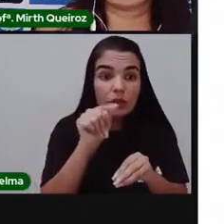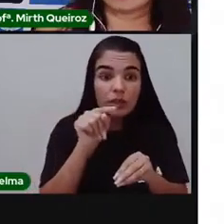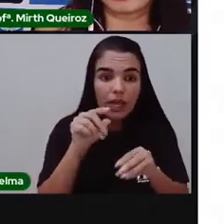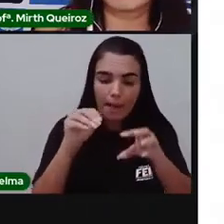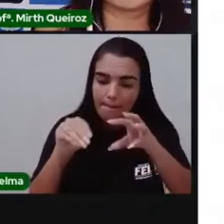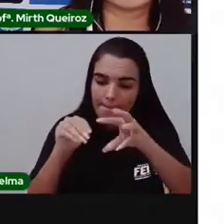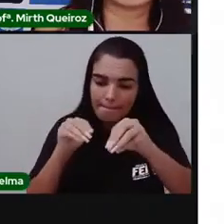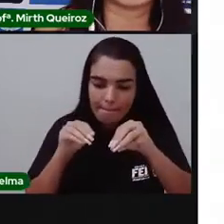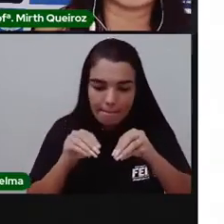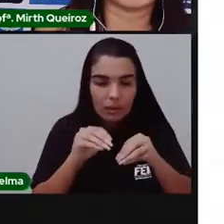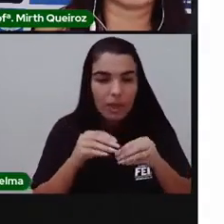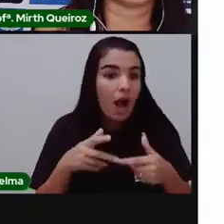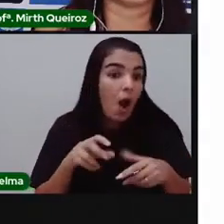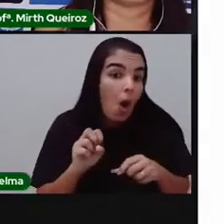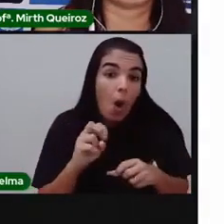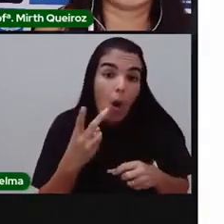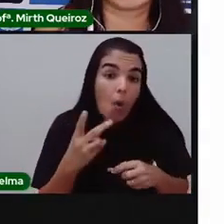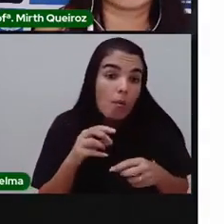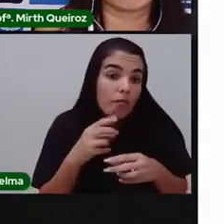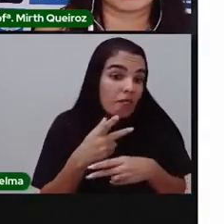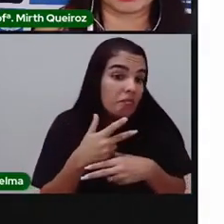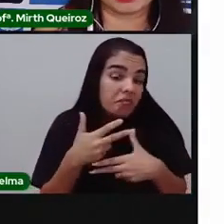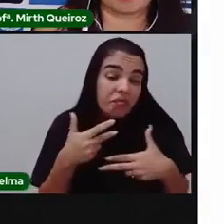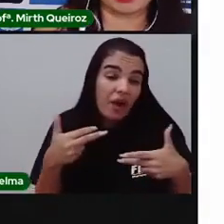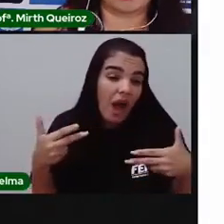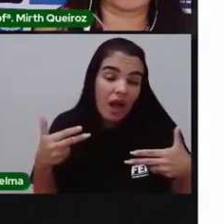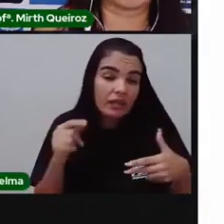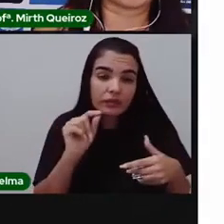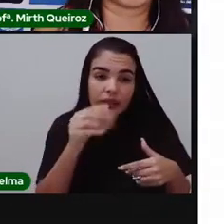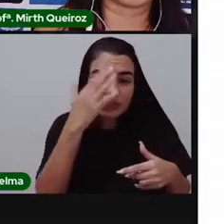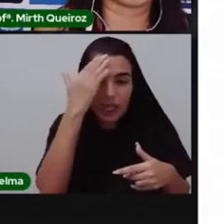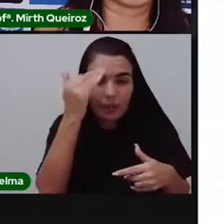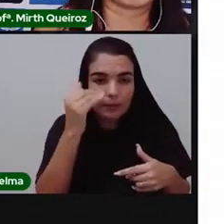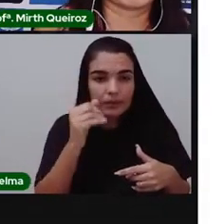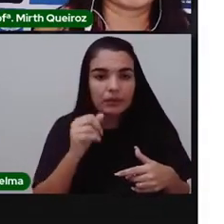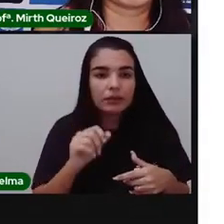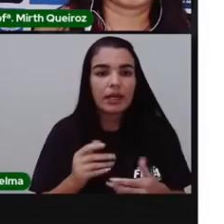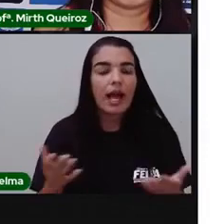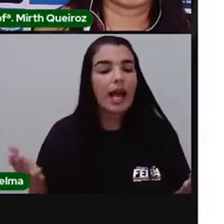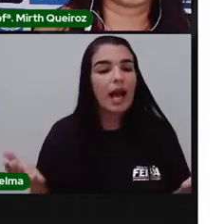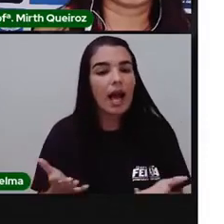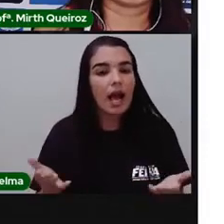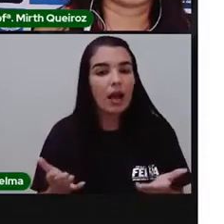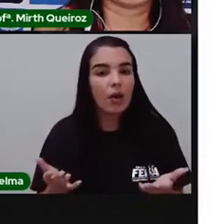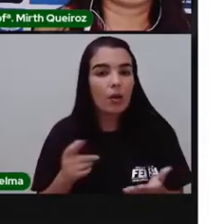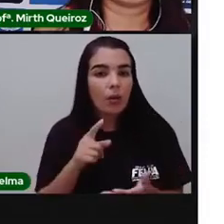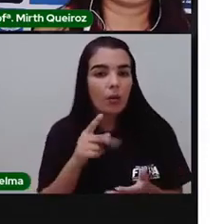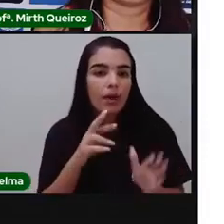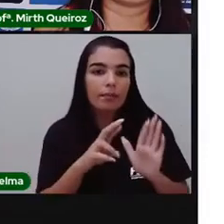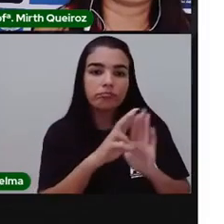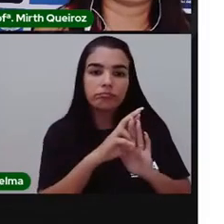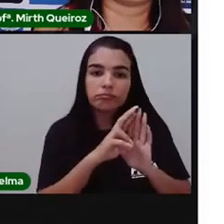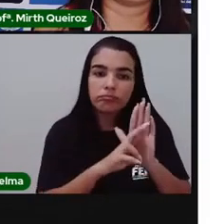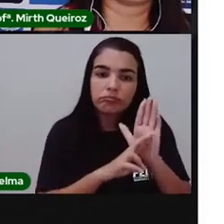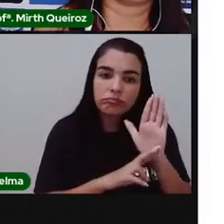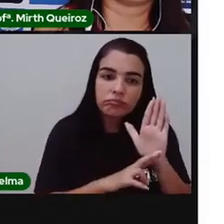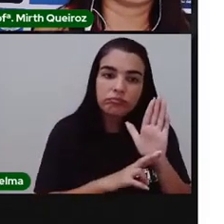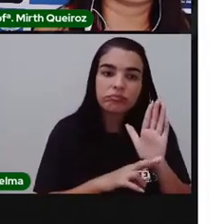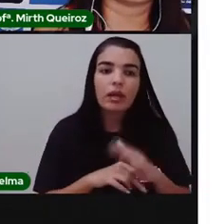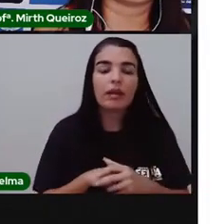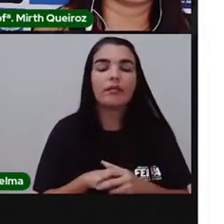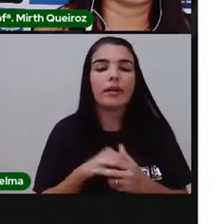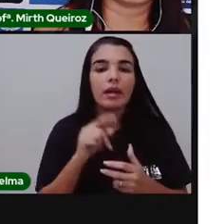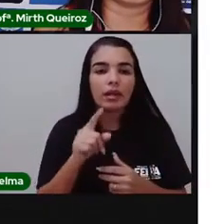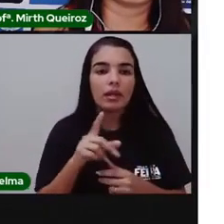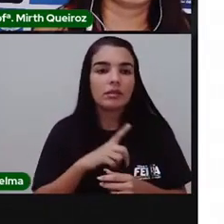ou várias figuras, né? Com essas peças, tá bem? Aqui nós temos as referências de onde a gente tirou essas